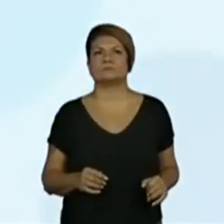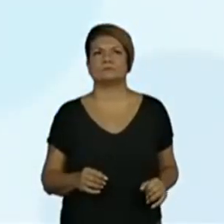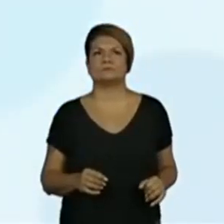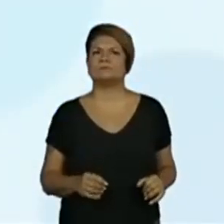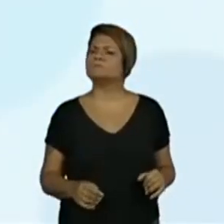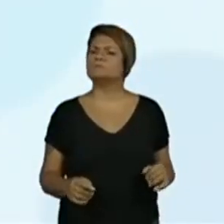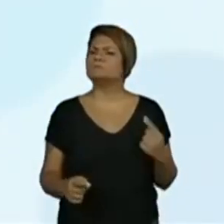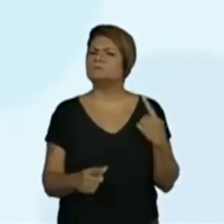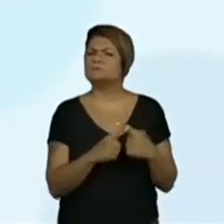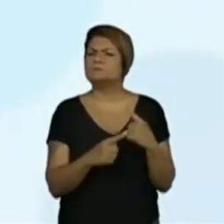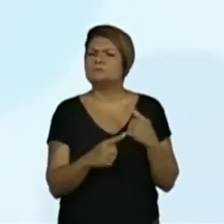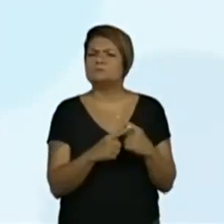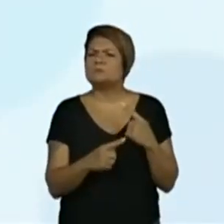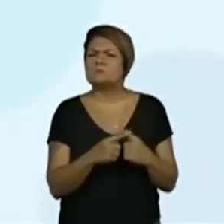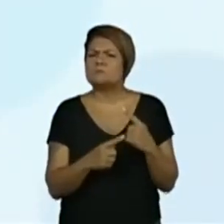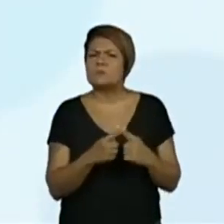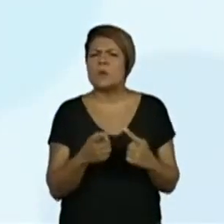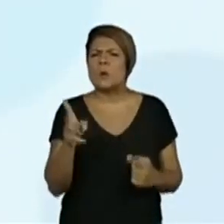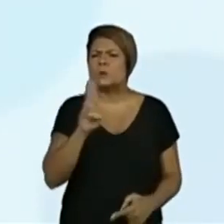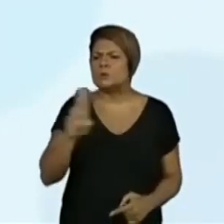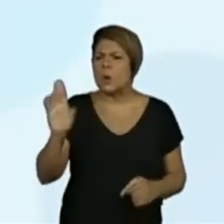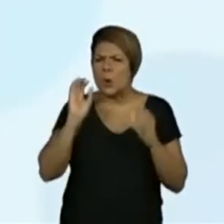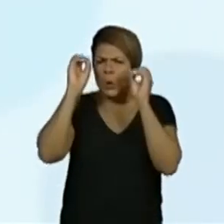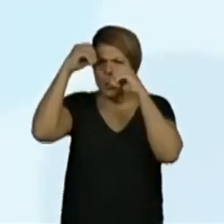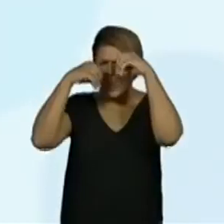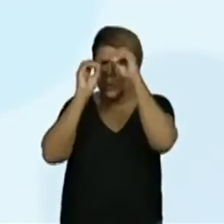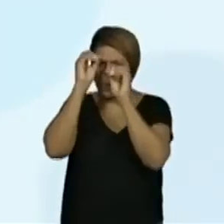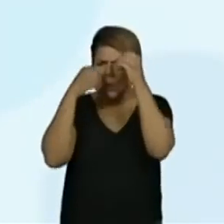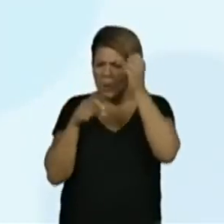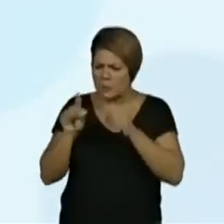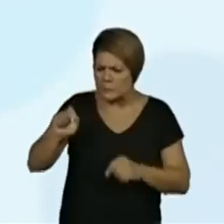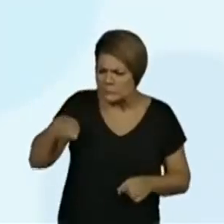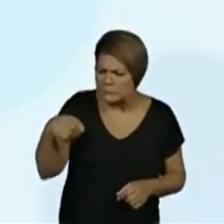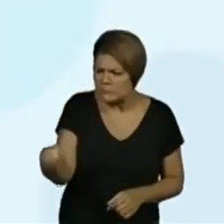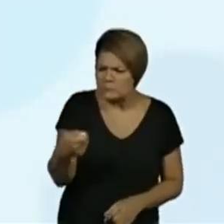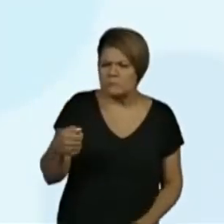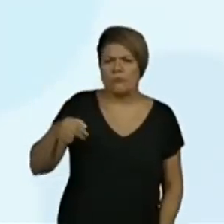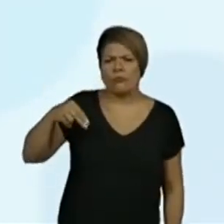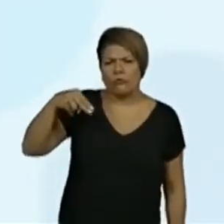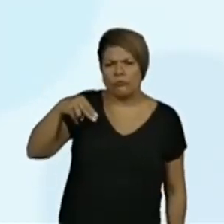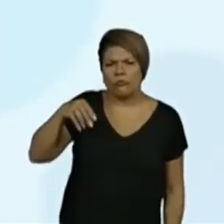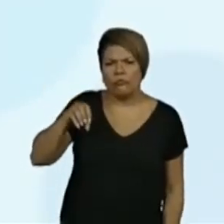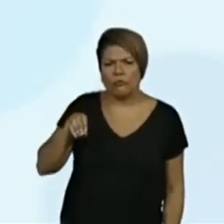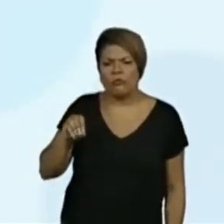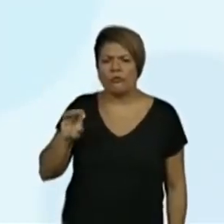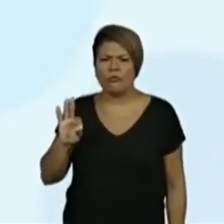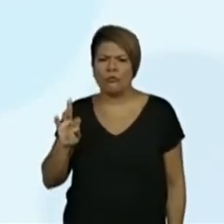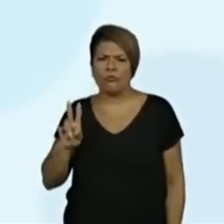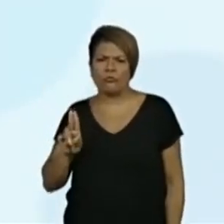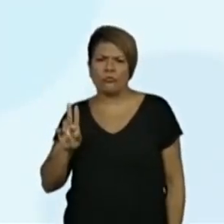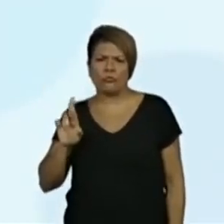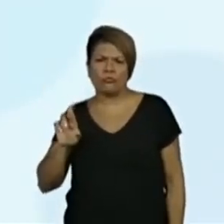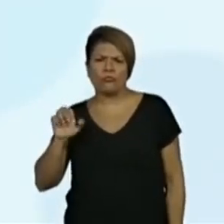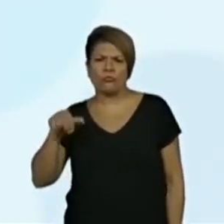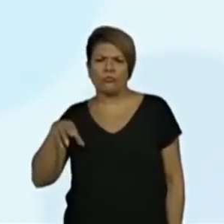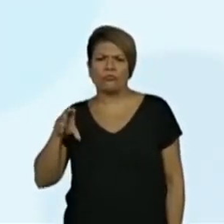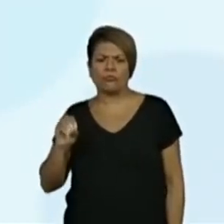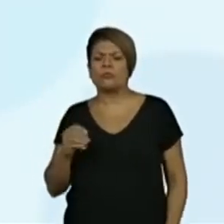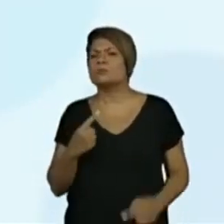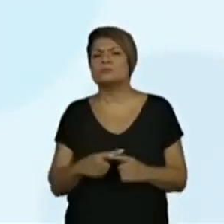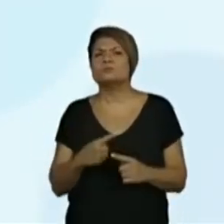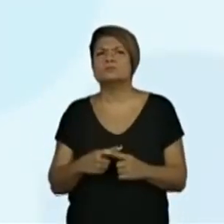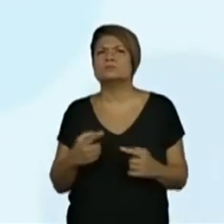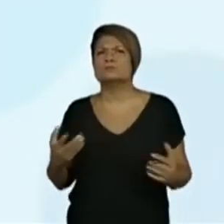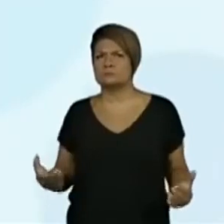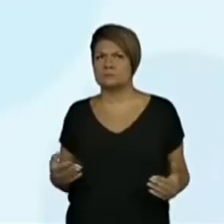Sabe por que ele era chamado de noturno? E aí, eu vou trazer a resposta para vocês.